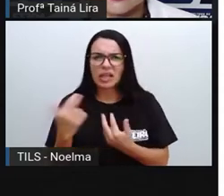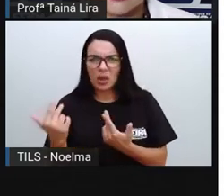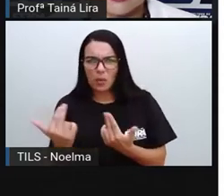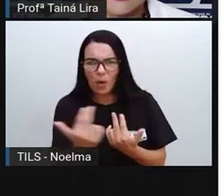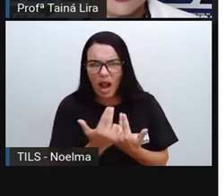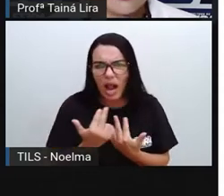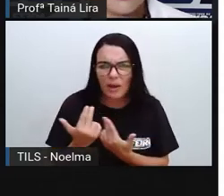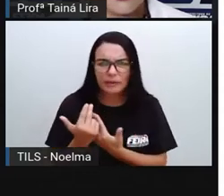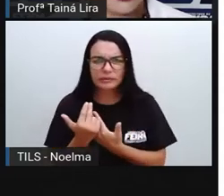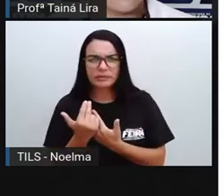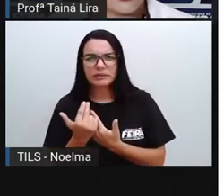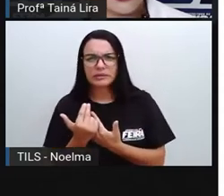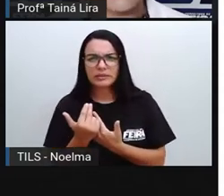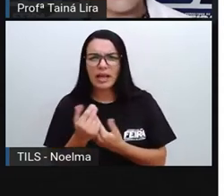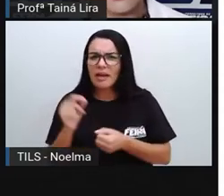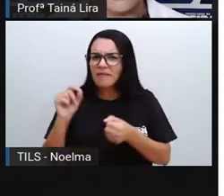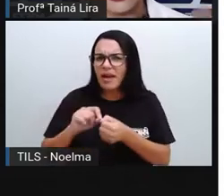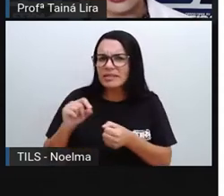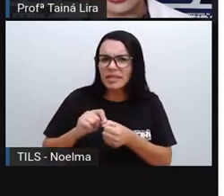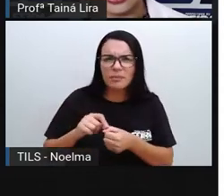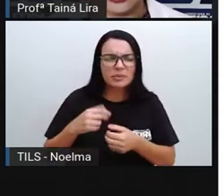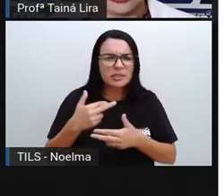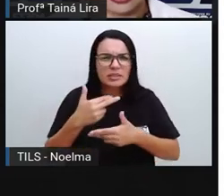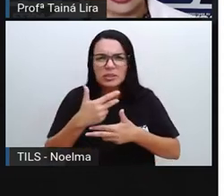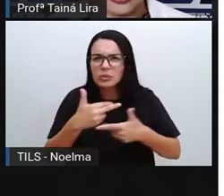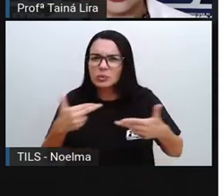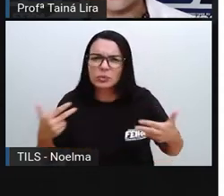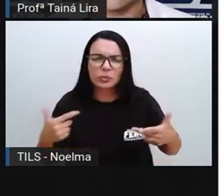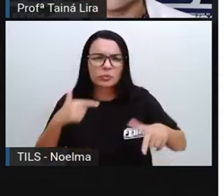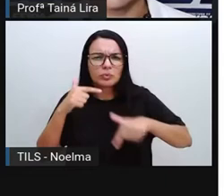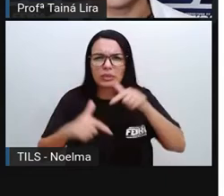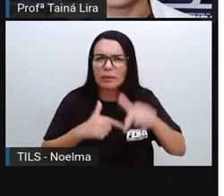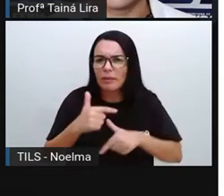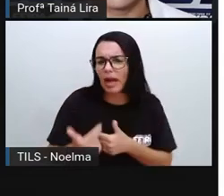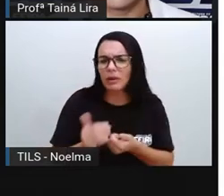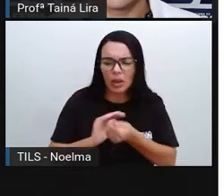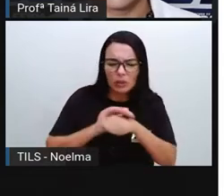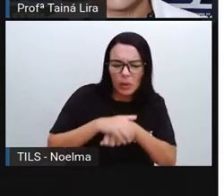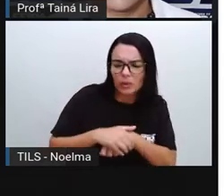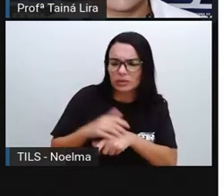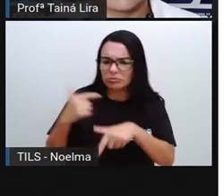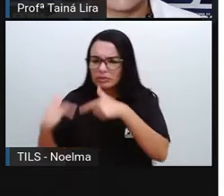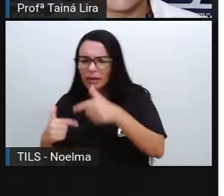Realizamos as mesmas atividades, né? Durante o dia e durante a noite. E aí?